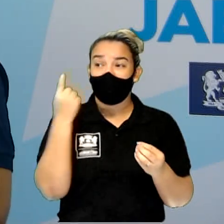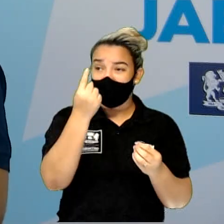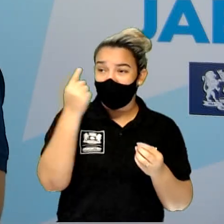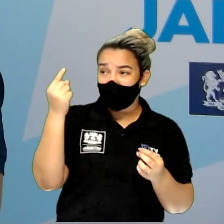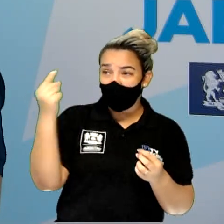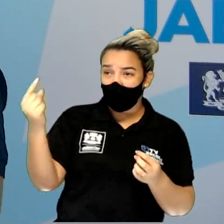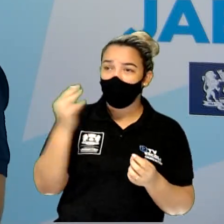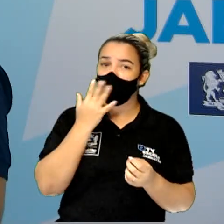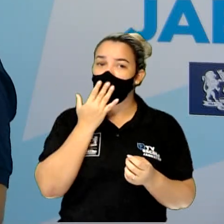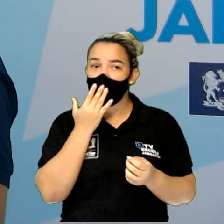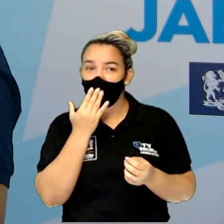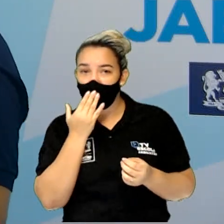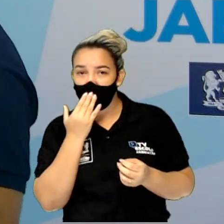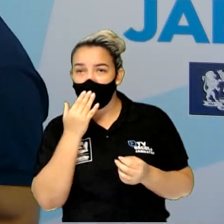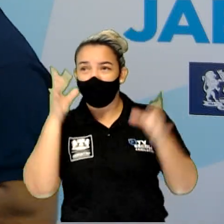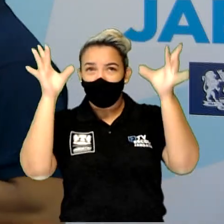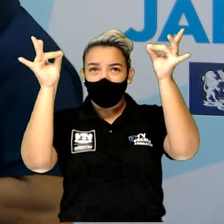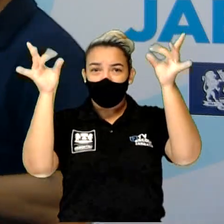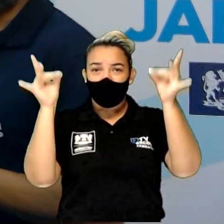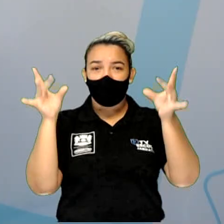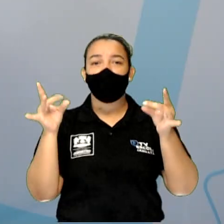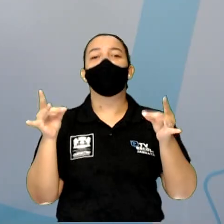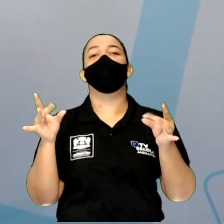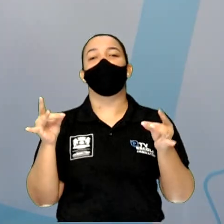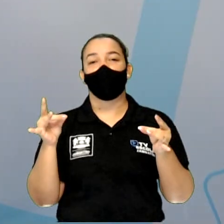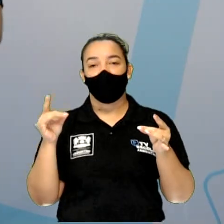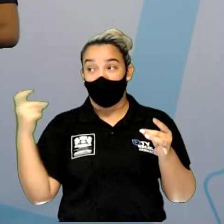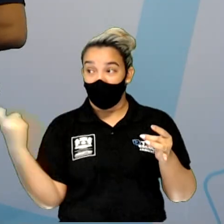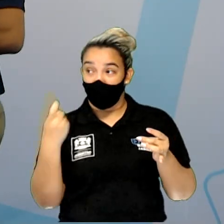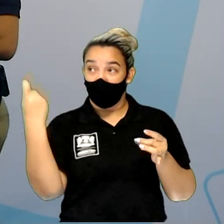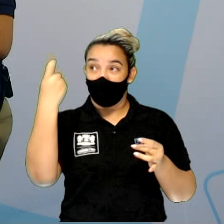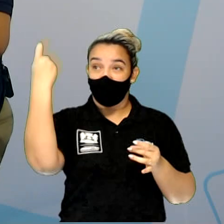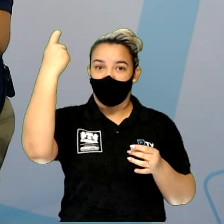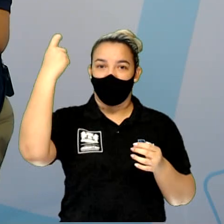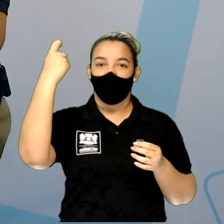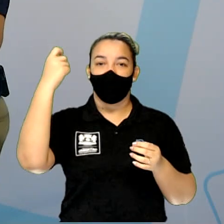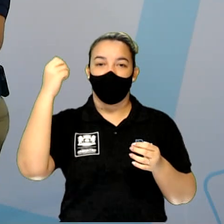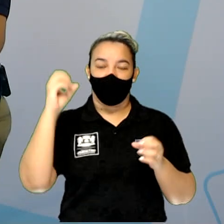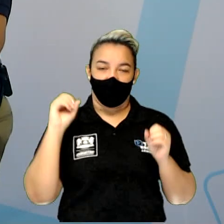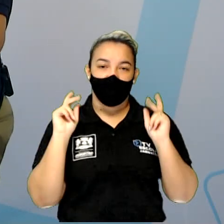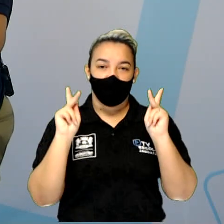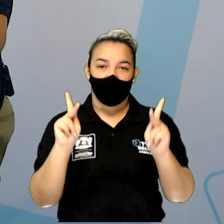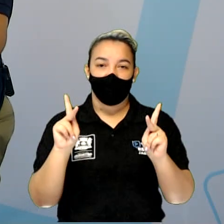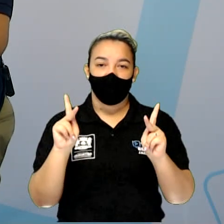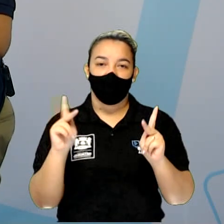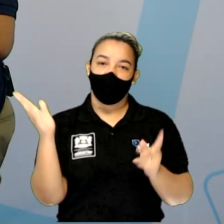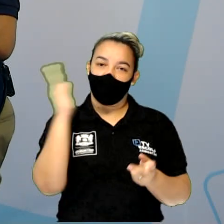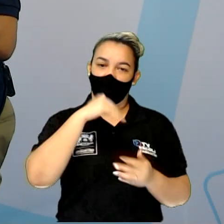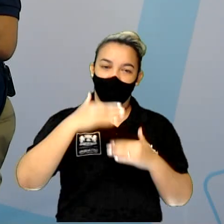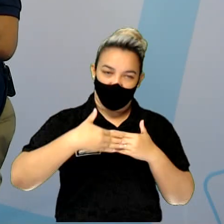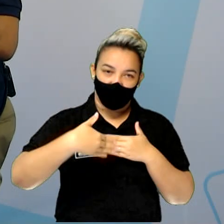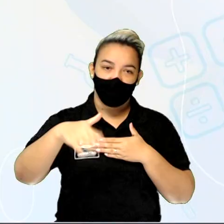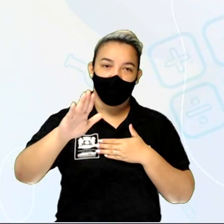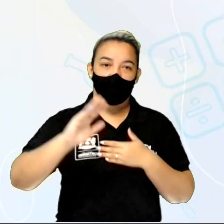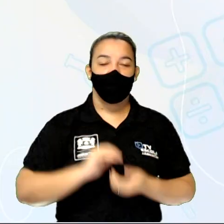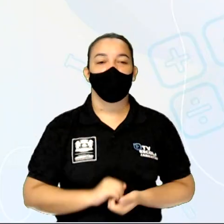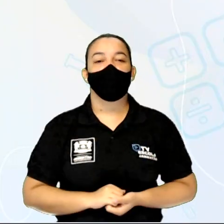corresponde, na verdade, à altitude. Beleza? Então, vamos lá. Vamos para a frente.